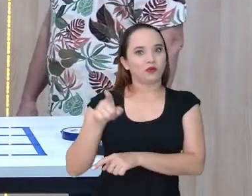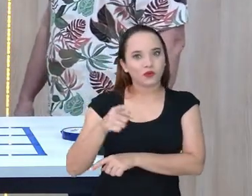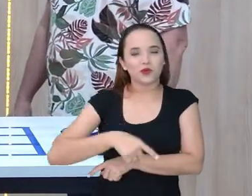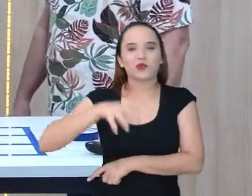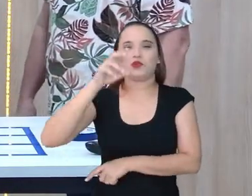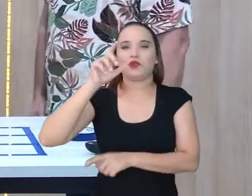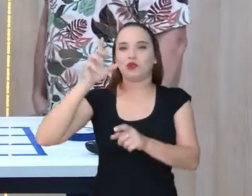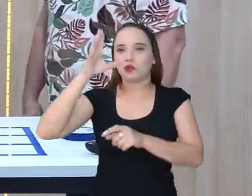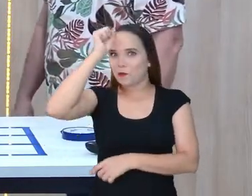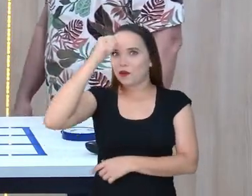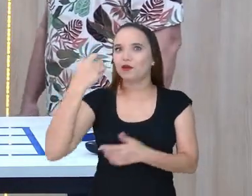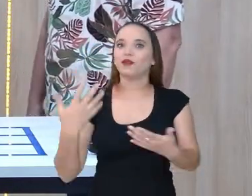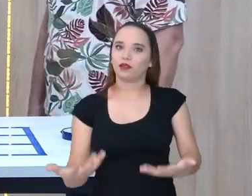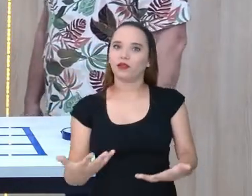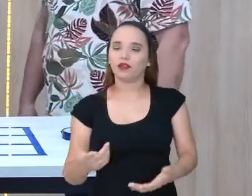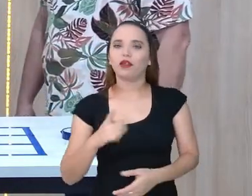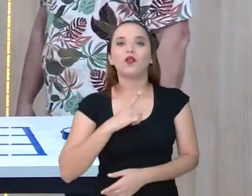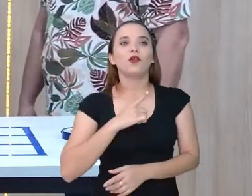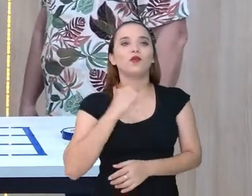De dominó.